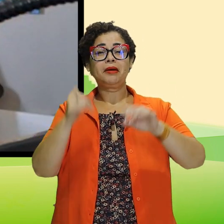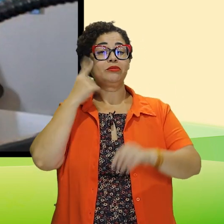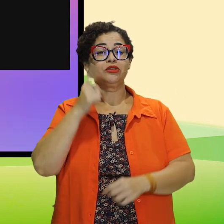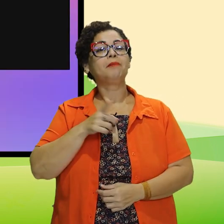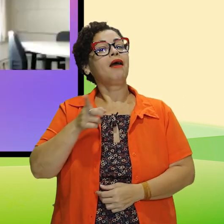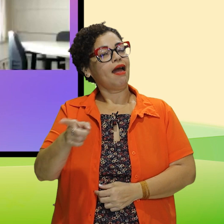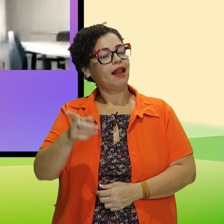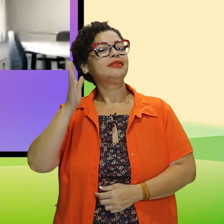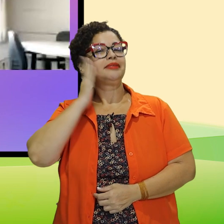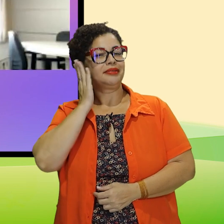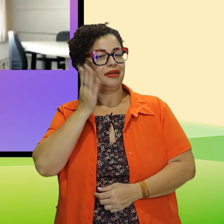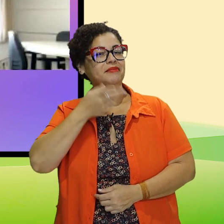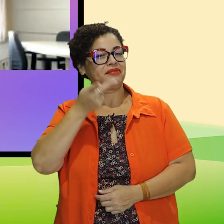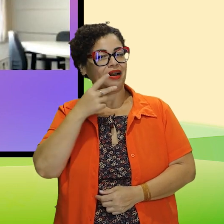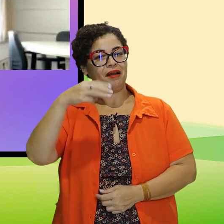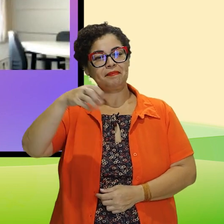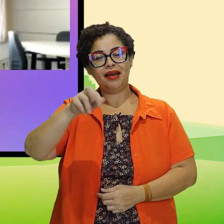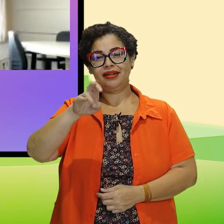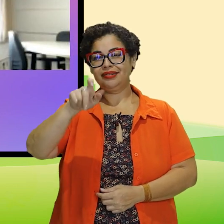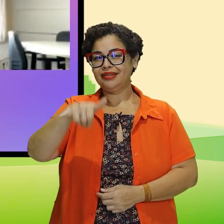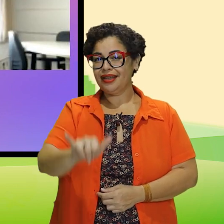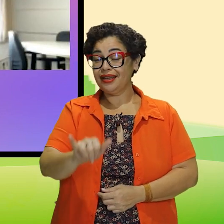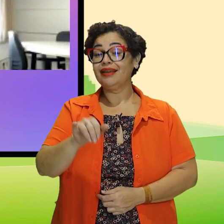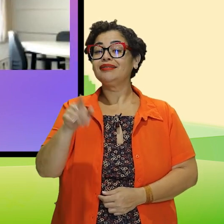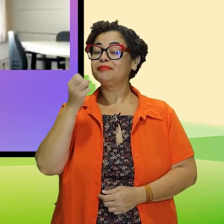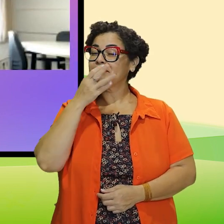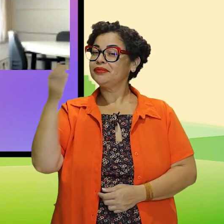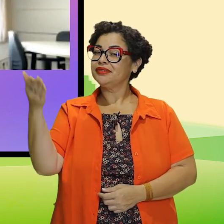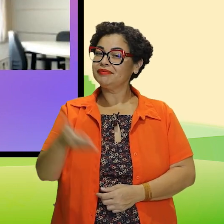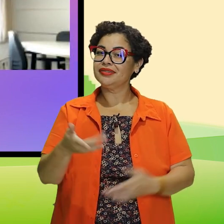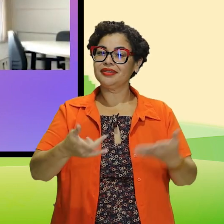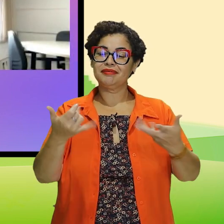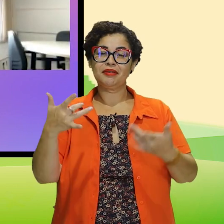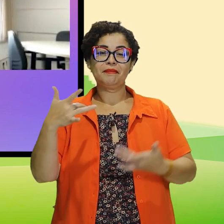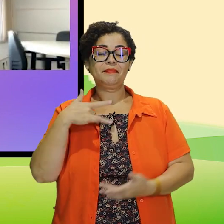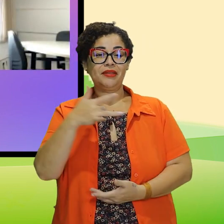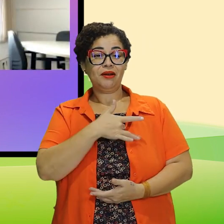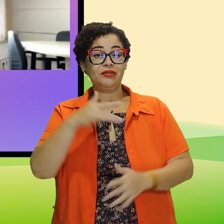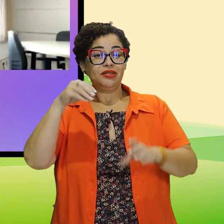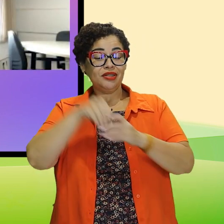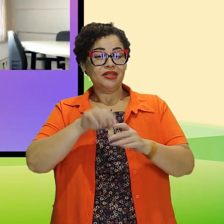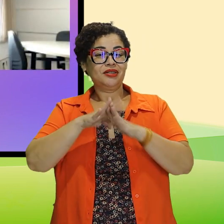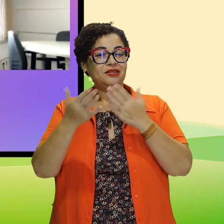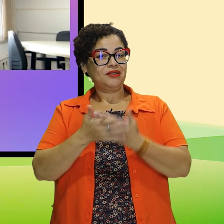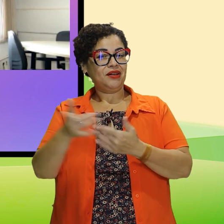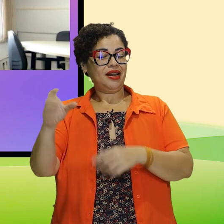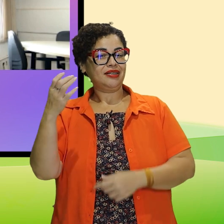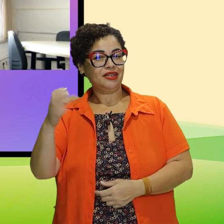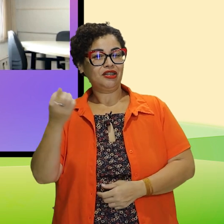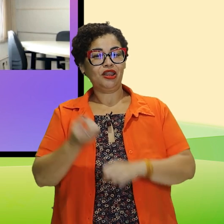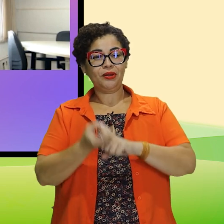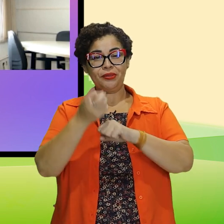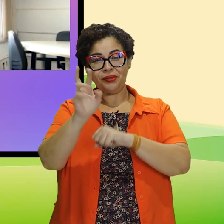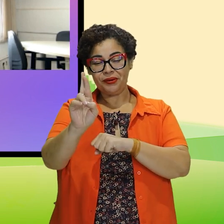Ela sabe. Marisley, que bom que você está aqui com a gente do Programa Saúde na Escola. Ela é cientista, ela é